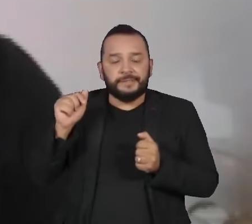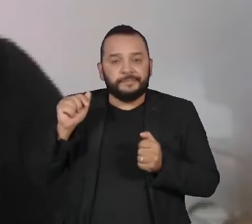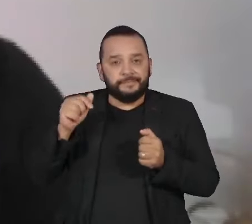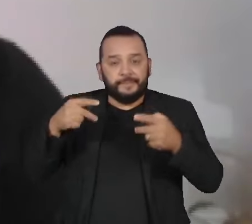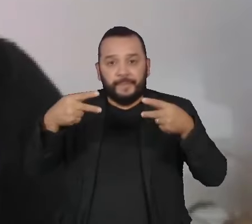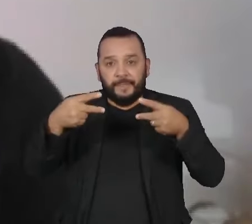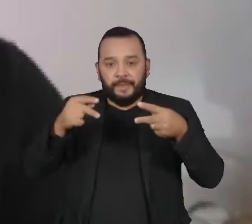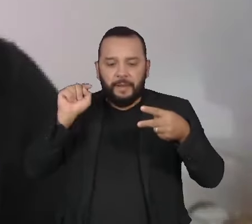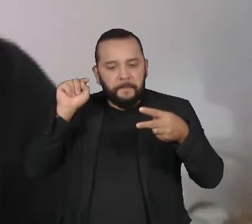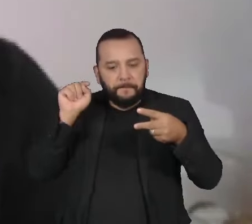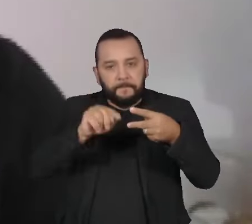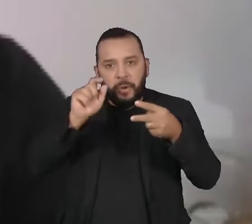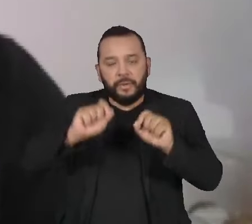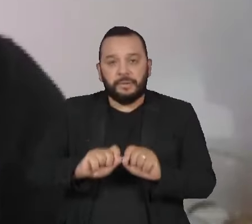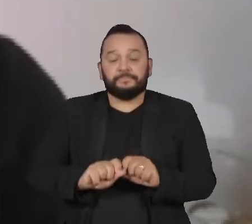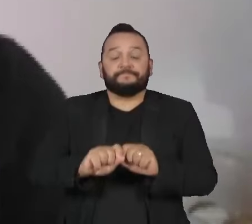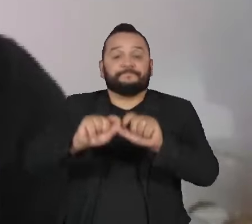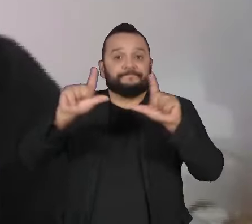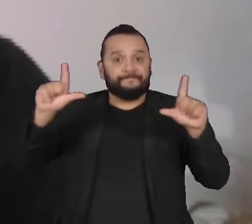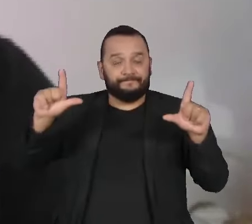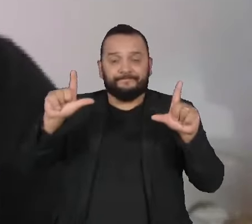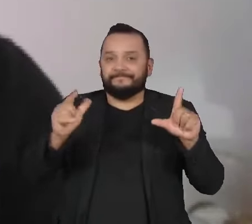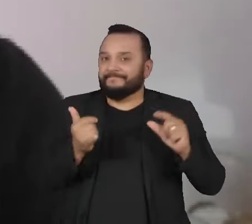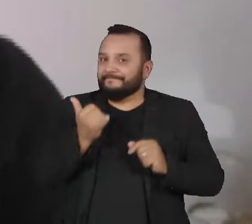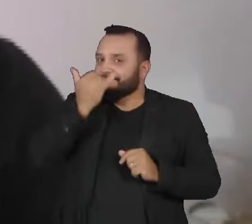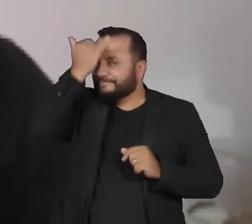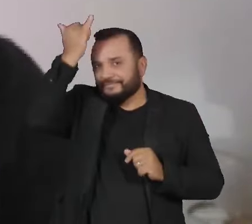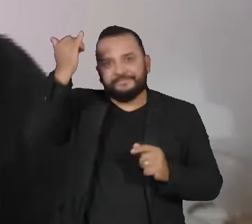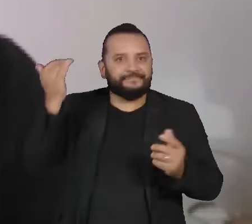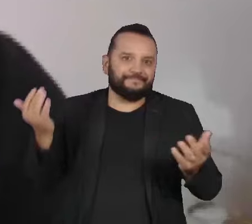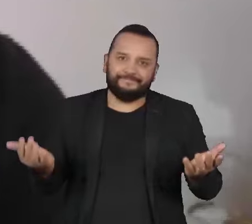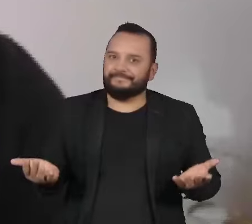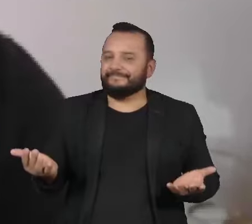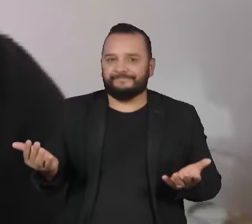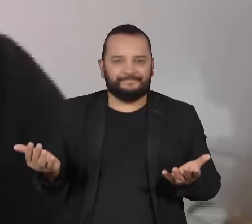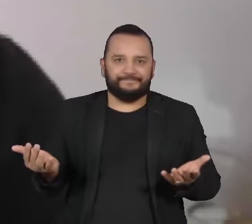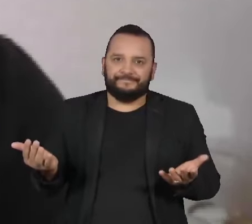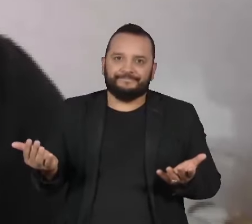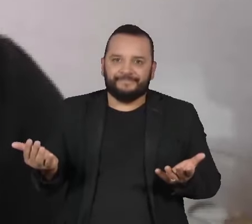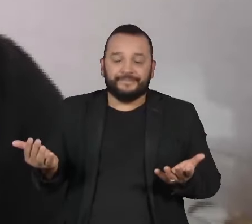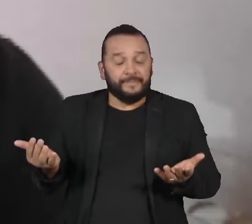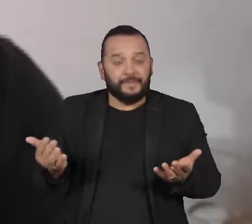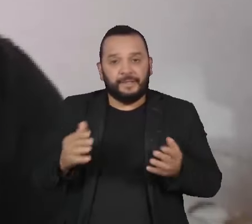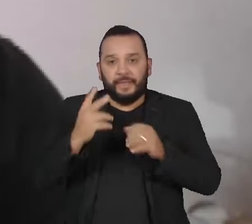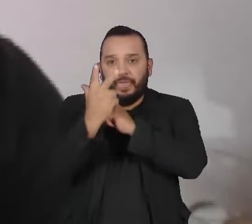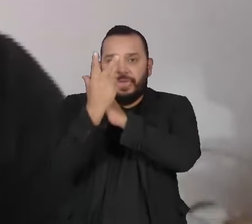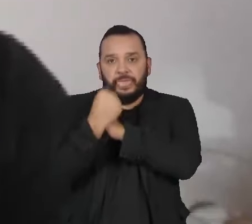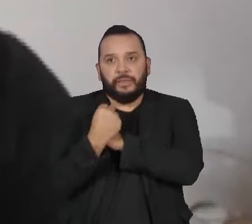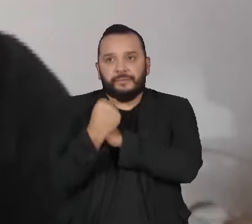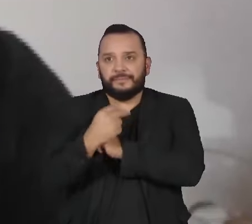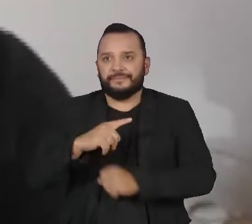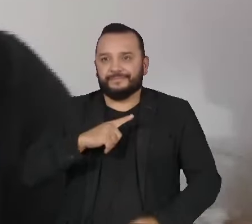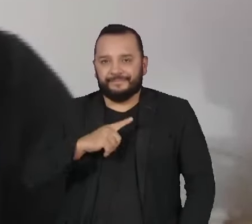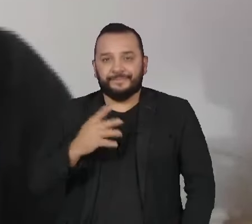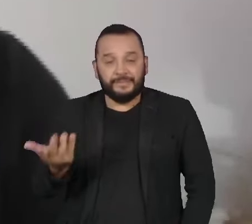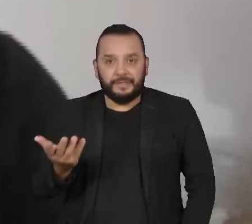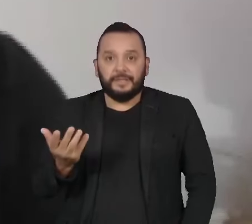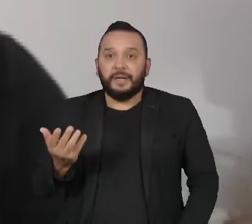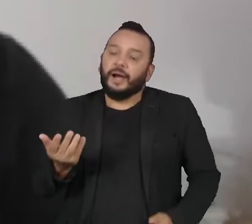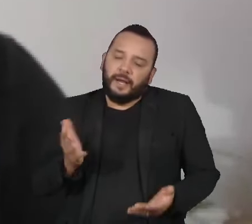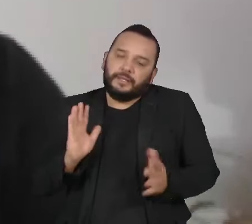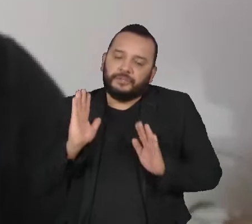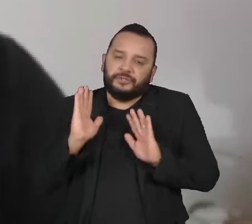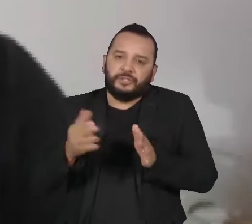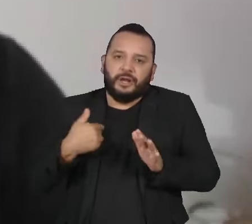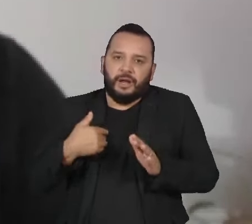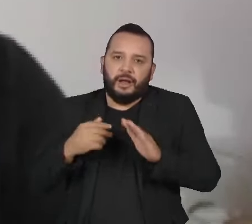link que chega para ele por um desses meios de ataque, de um desses vetores, aí a partir desse momento